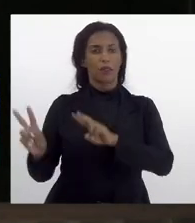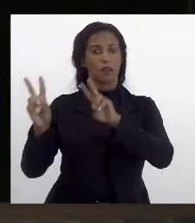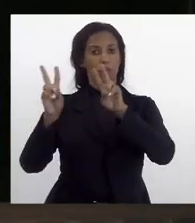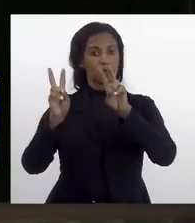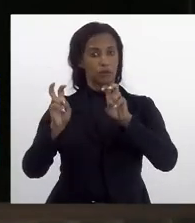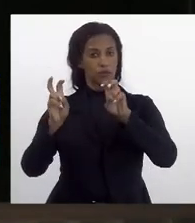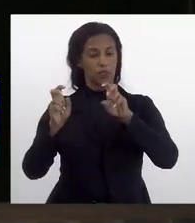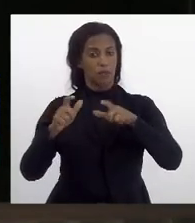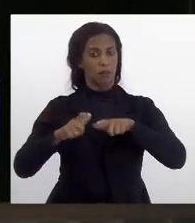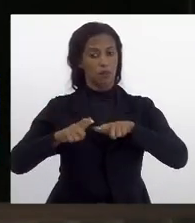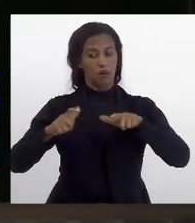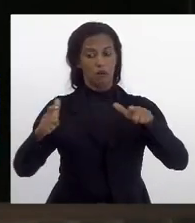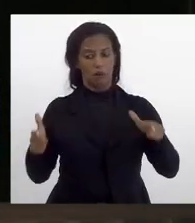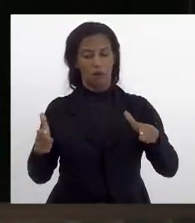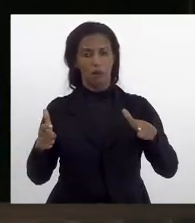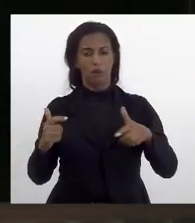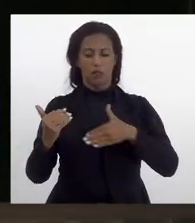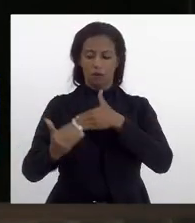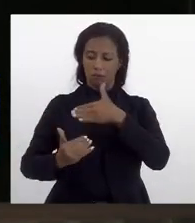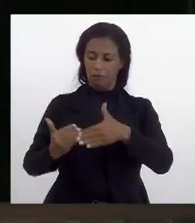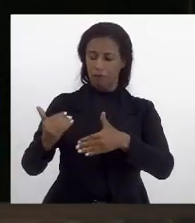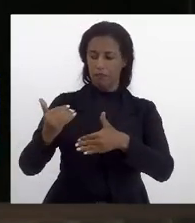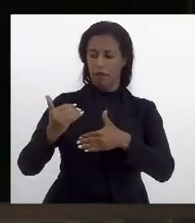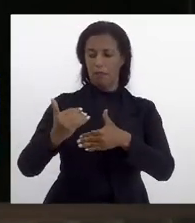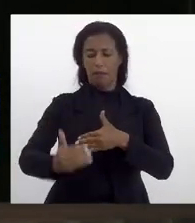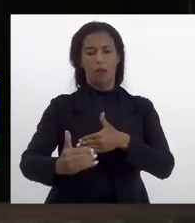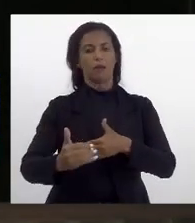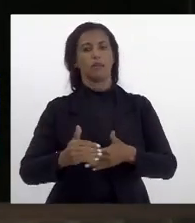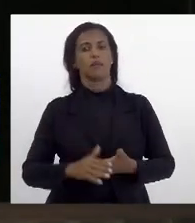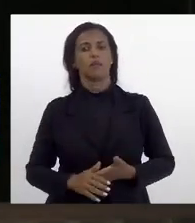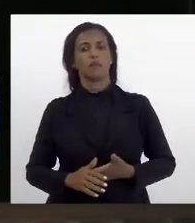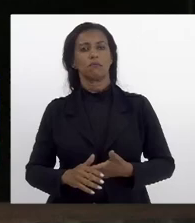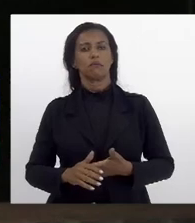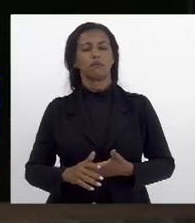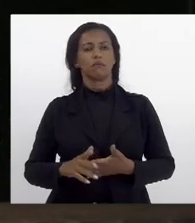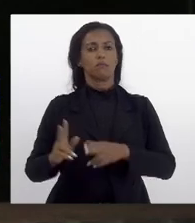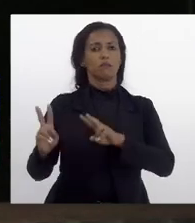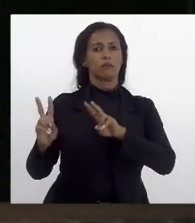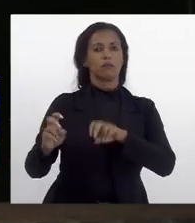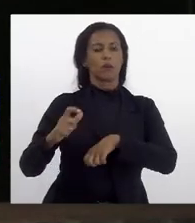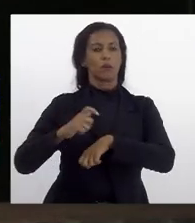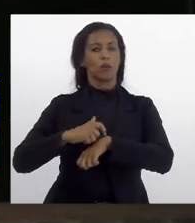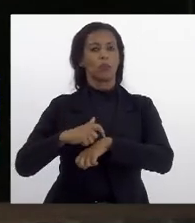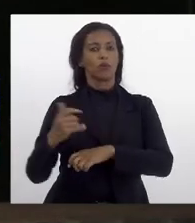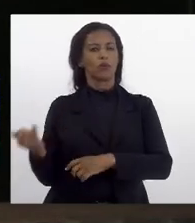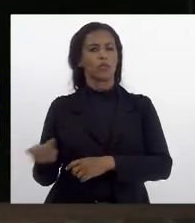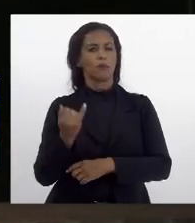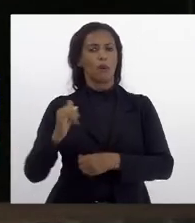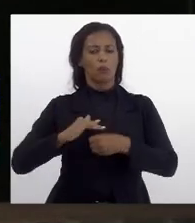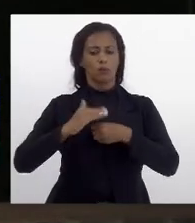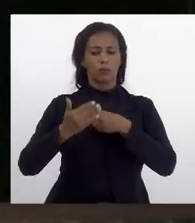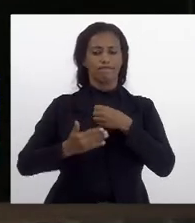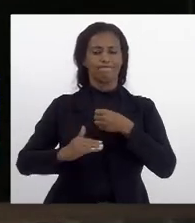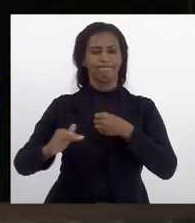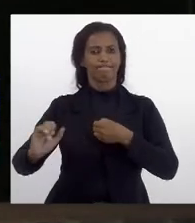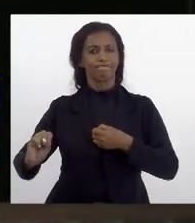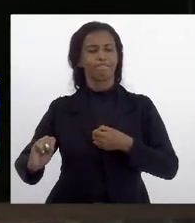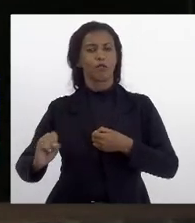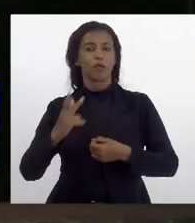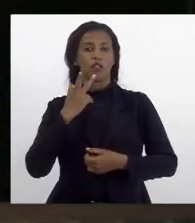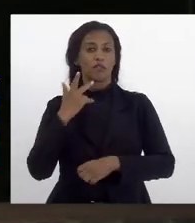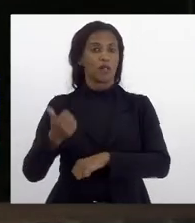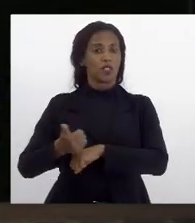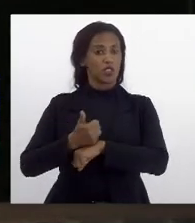amplo ele perpassa questões importantes como o saneamento básico quando a gente fala de